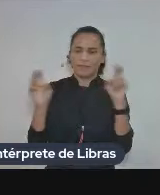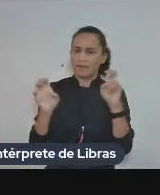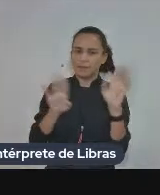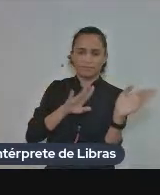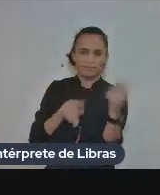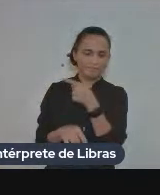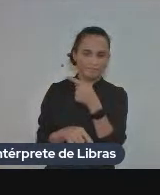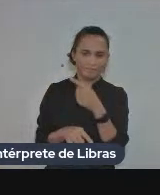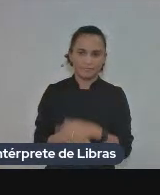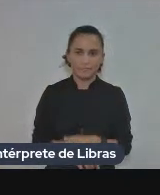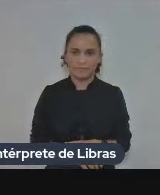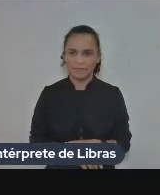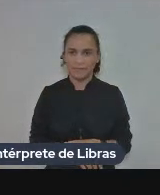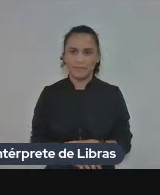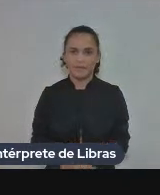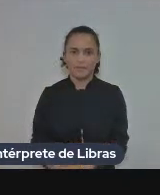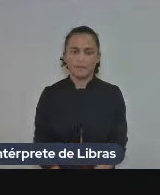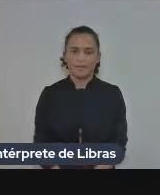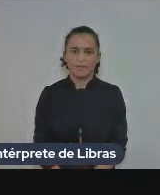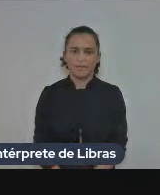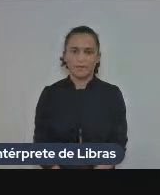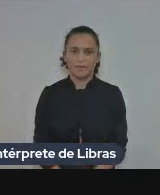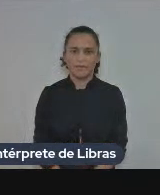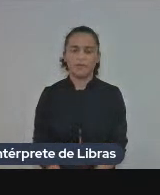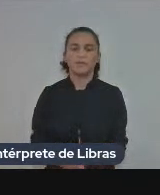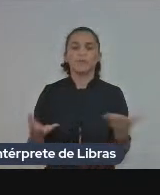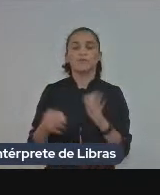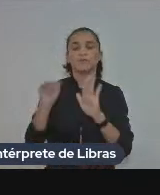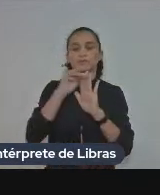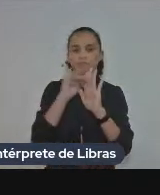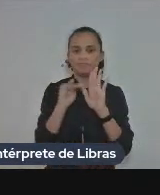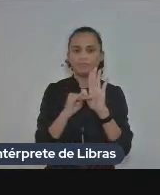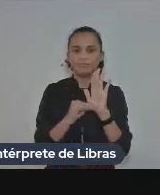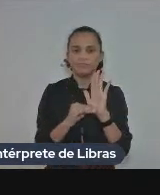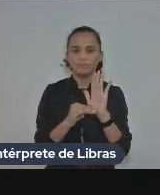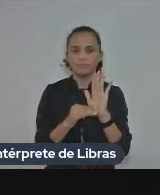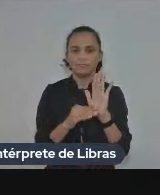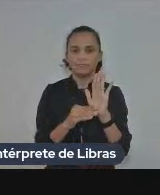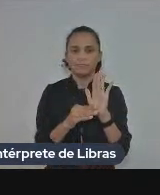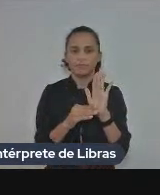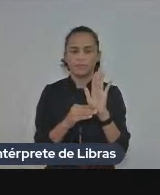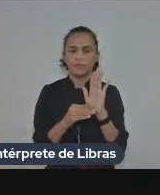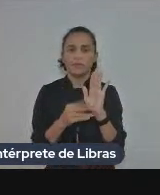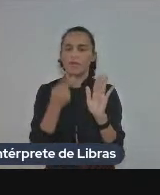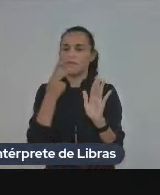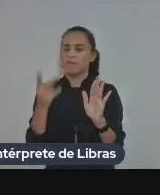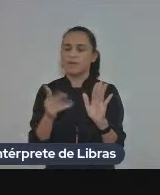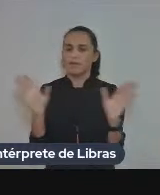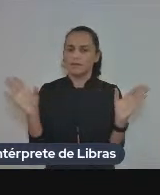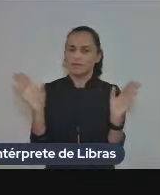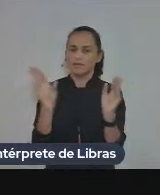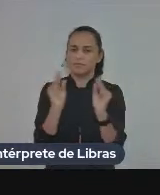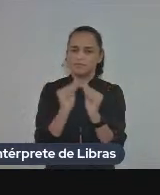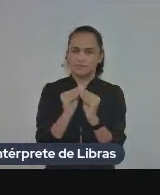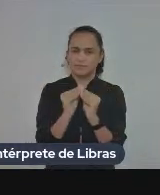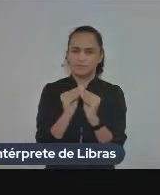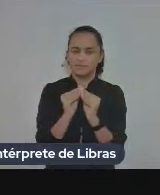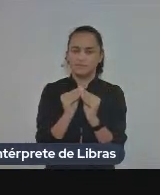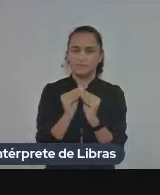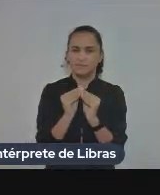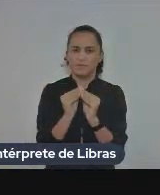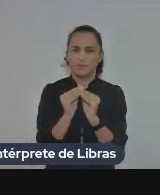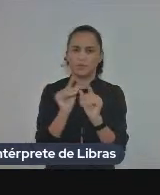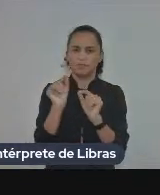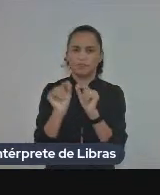Vamos lá para os nossos tópicos de hoje. Eu vou falar brevemente sobre o que foi o projeto de iniciação